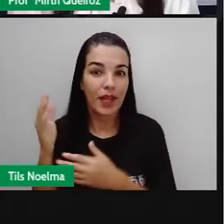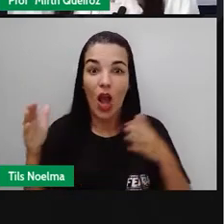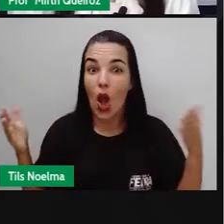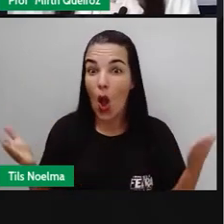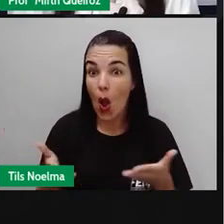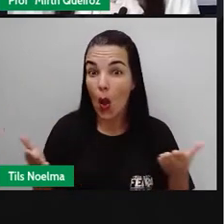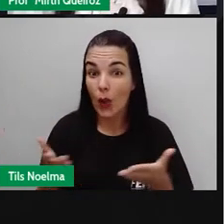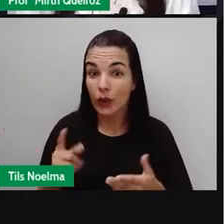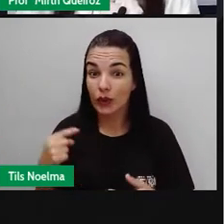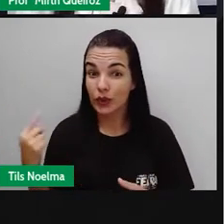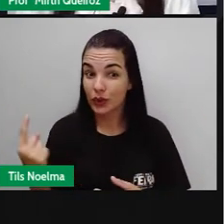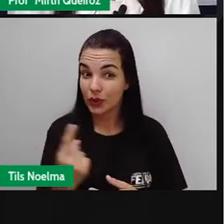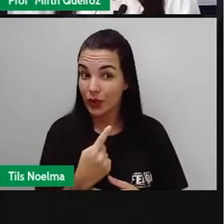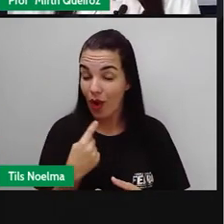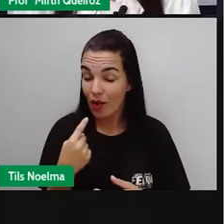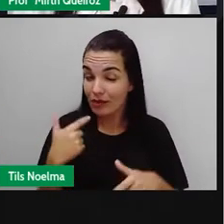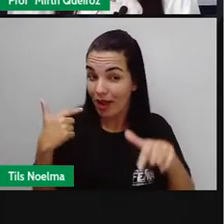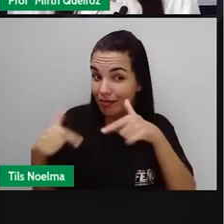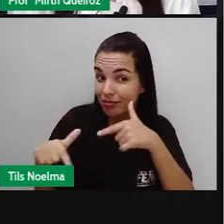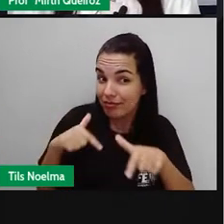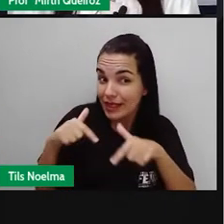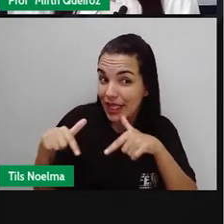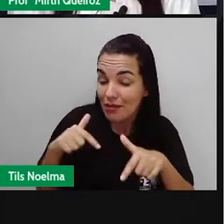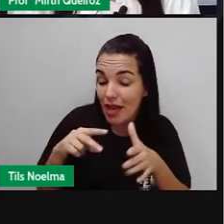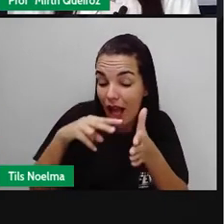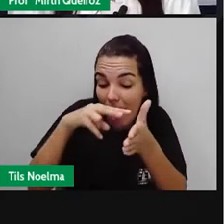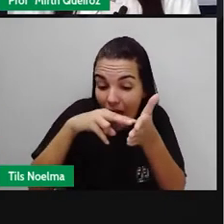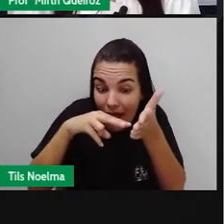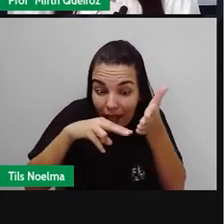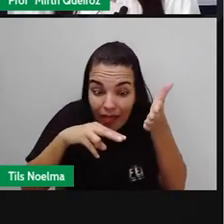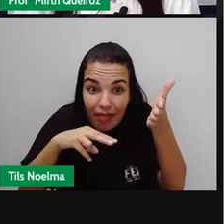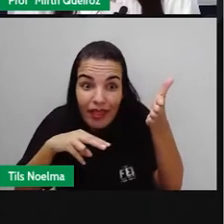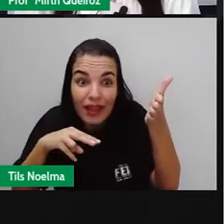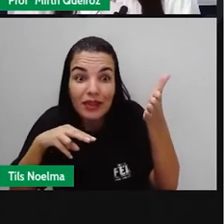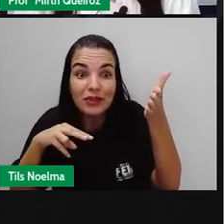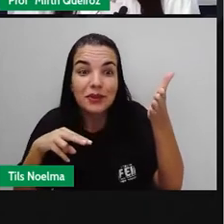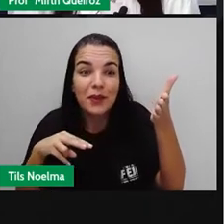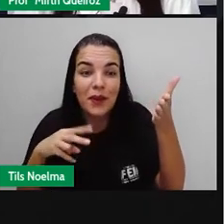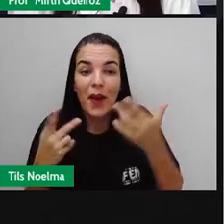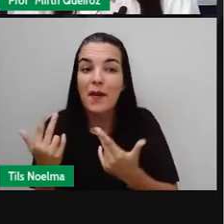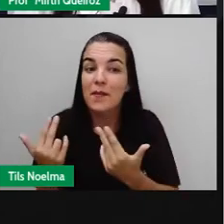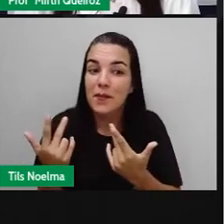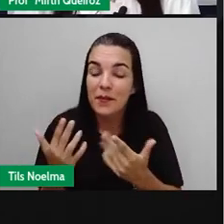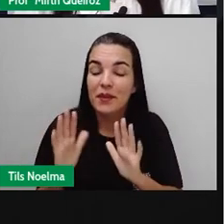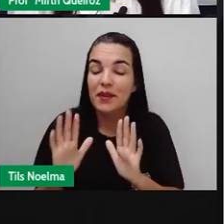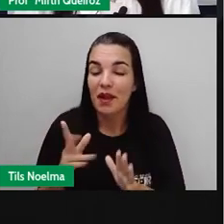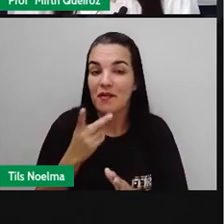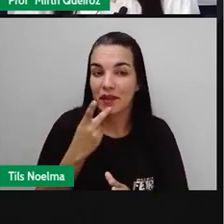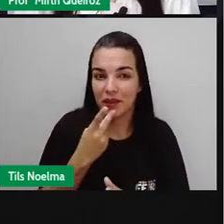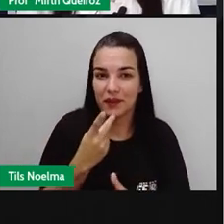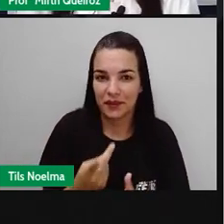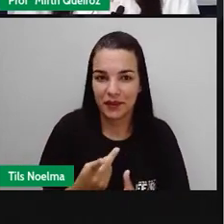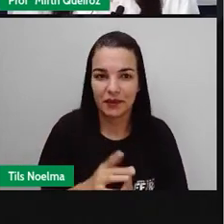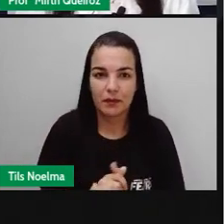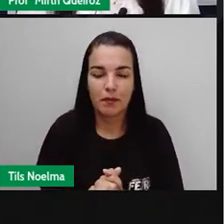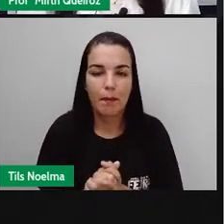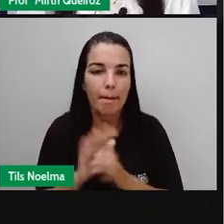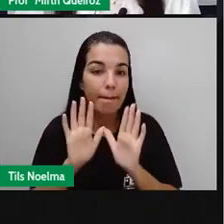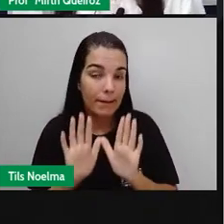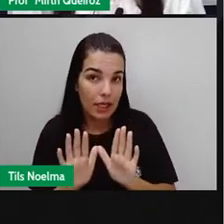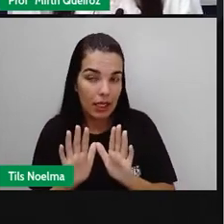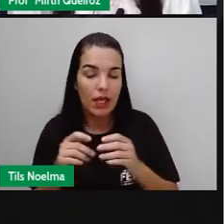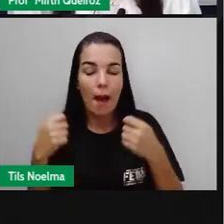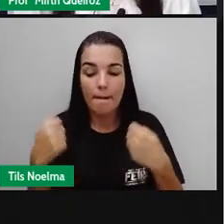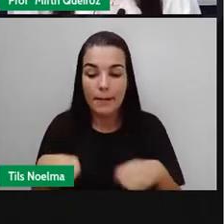E hoje nós iremos trabalhar a leitura, como a pró já tinha dito para vocês aí inicialmente. Mas, para